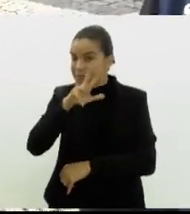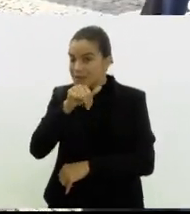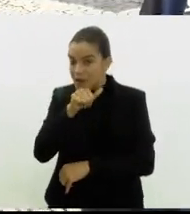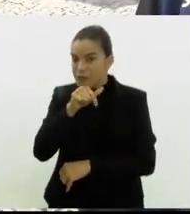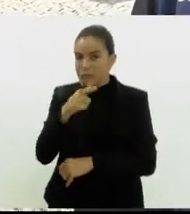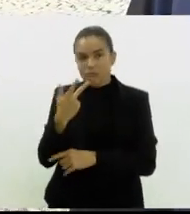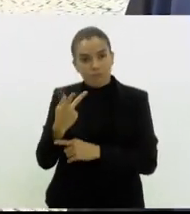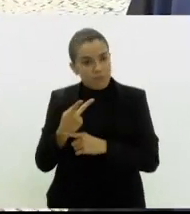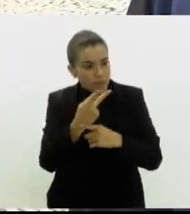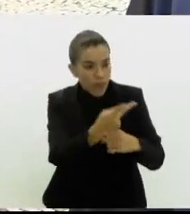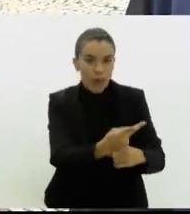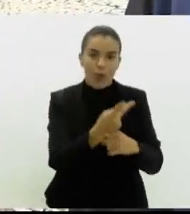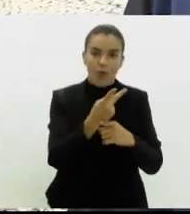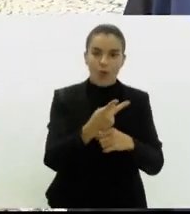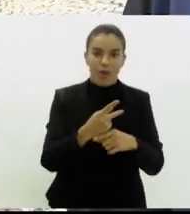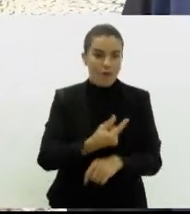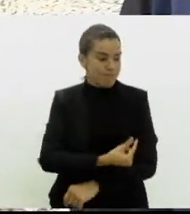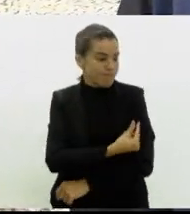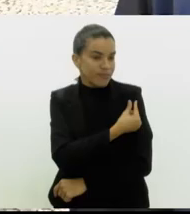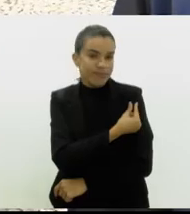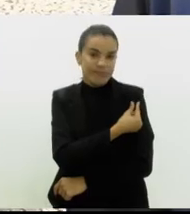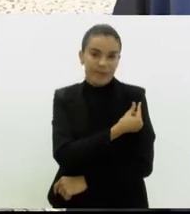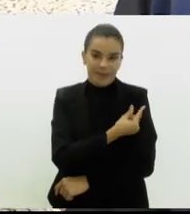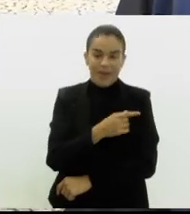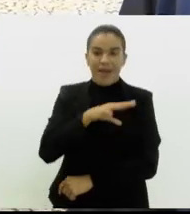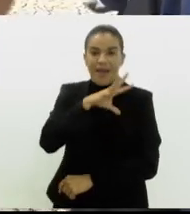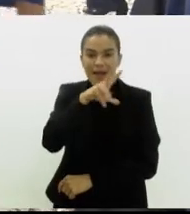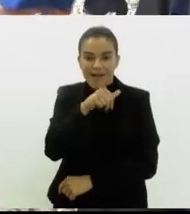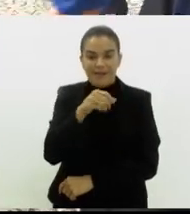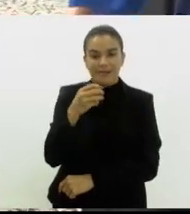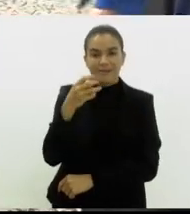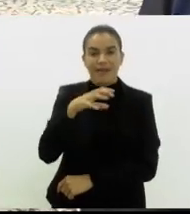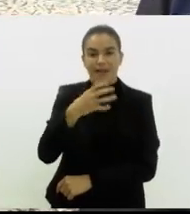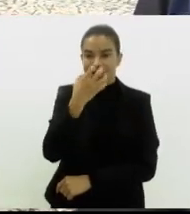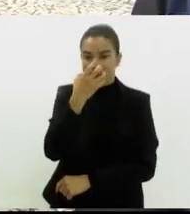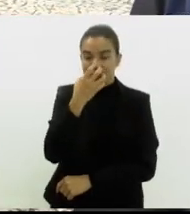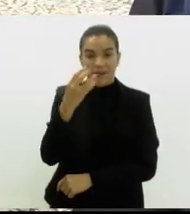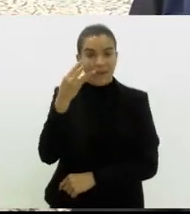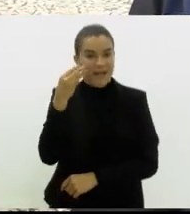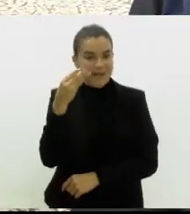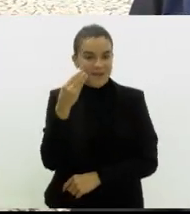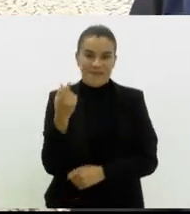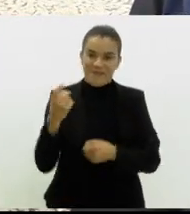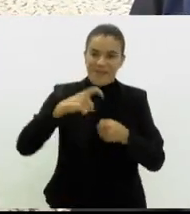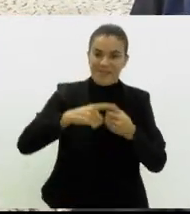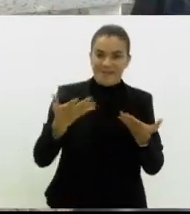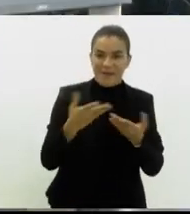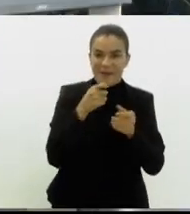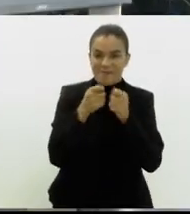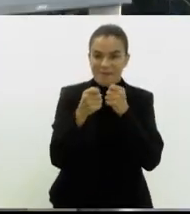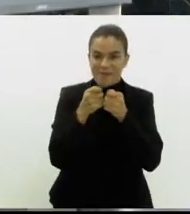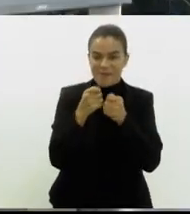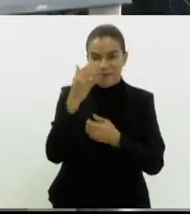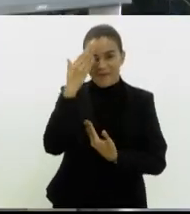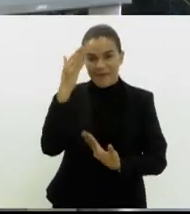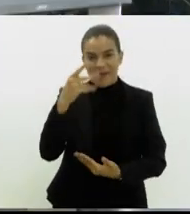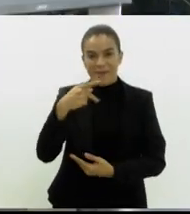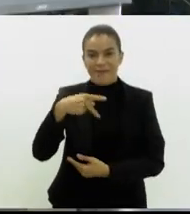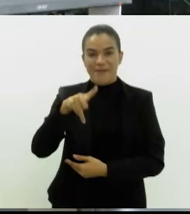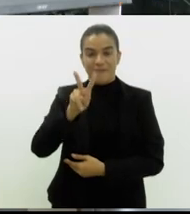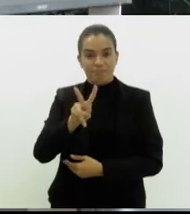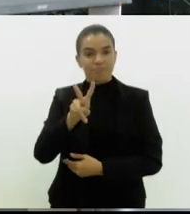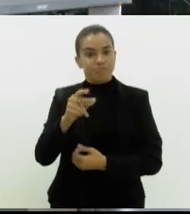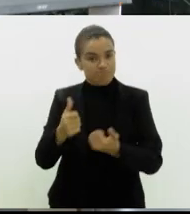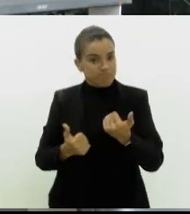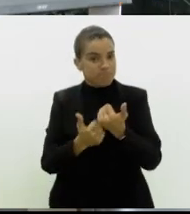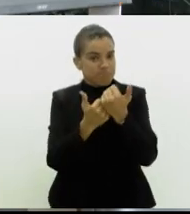ir realizar esse serviço de microchipagem dos cães e gatos aqui na cidade do Rio de Janeiro. Voltamos com você no estúdio. Obrigado, PV. É importante aderir a